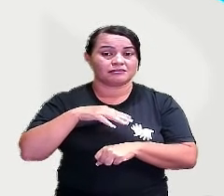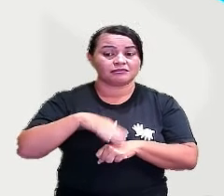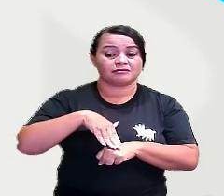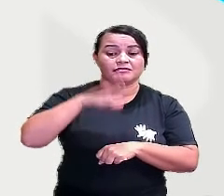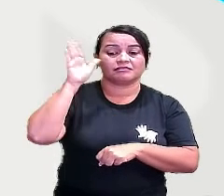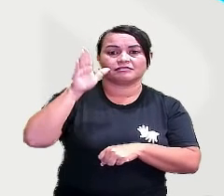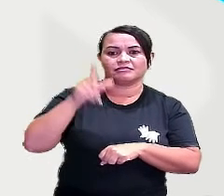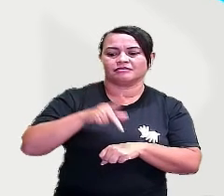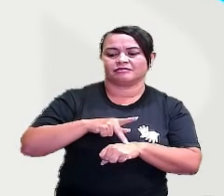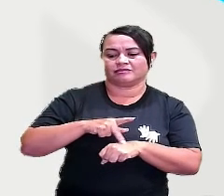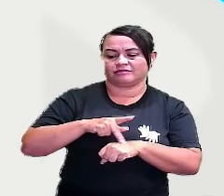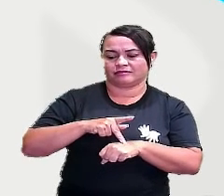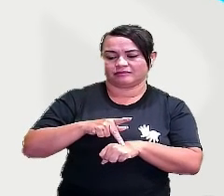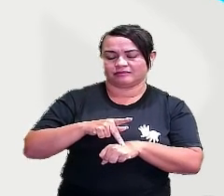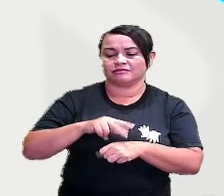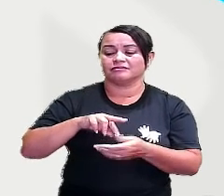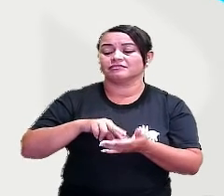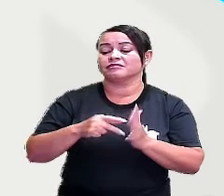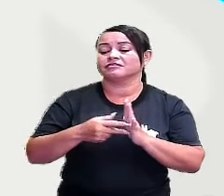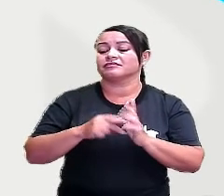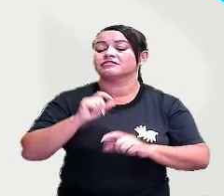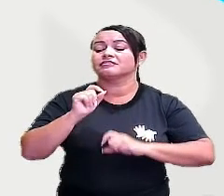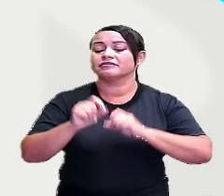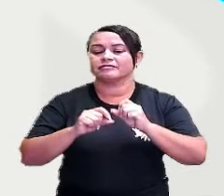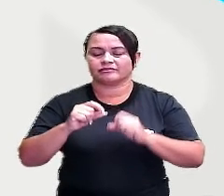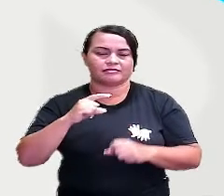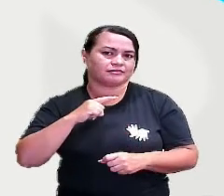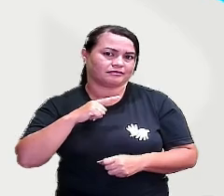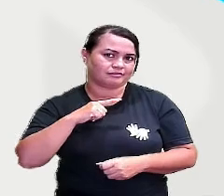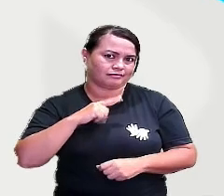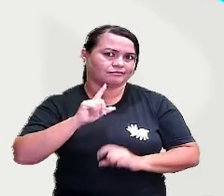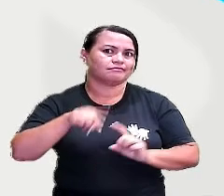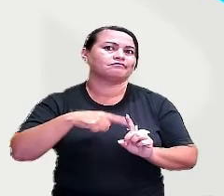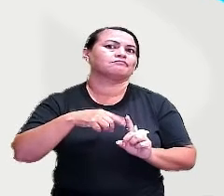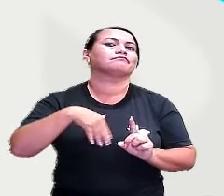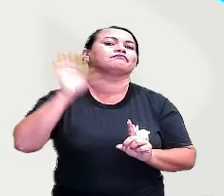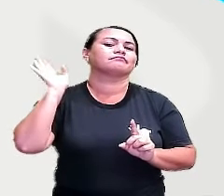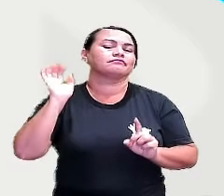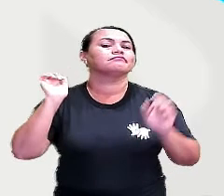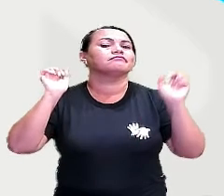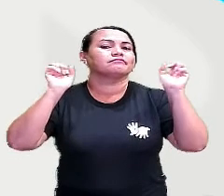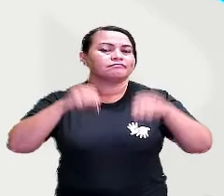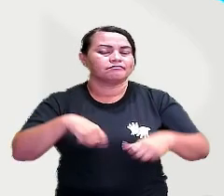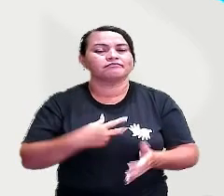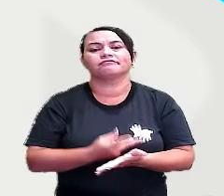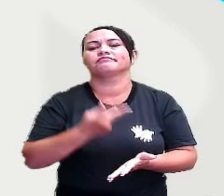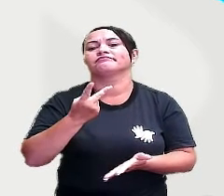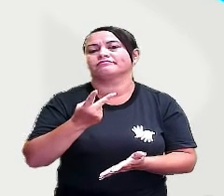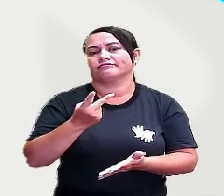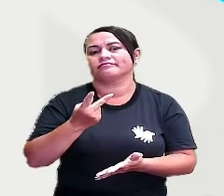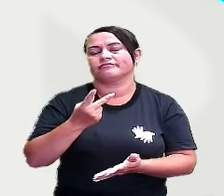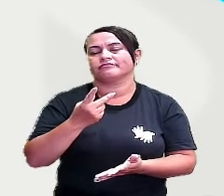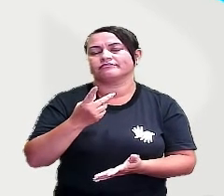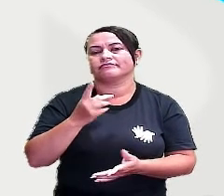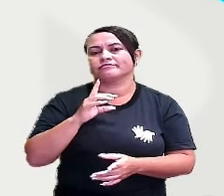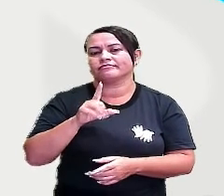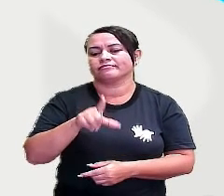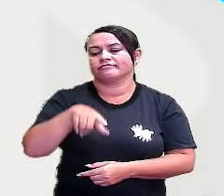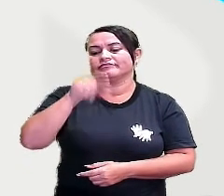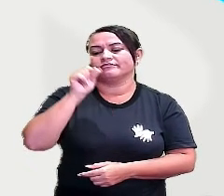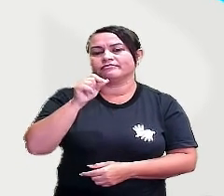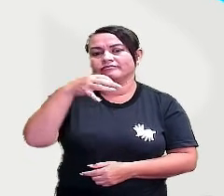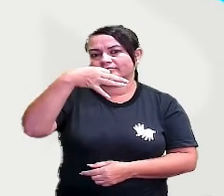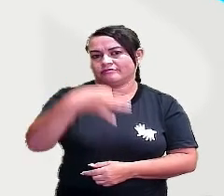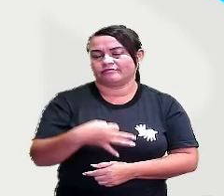bolinhas pretas, significa que seja mais provável eu escolher a